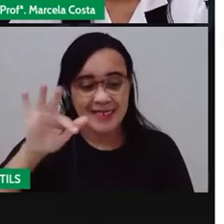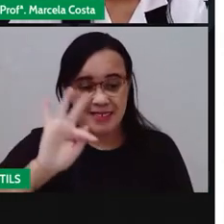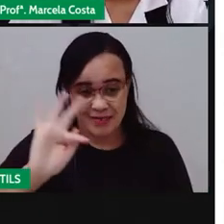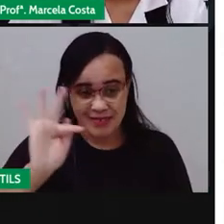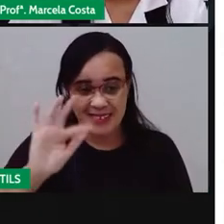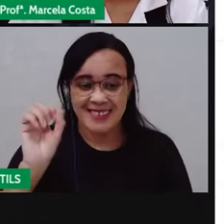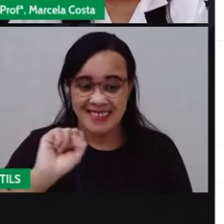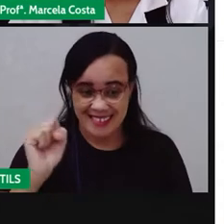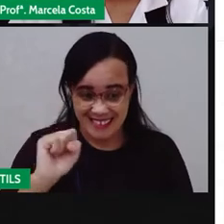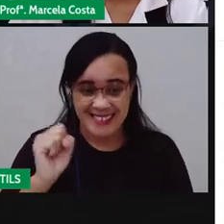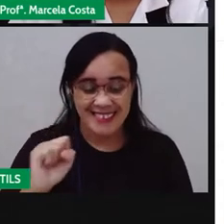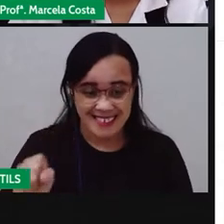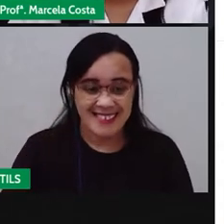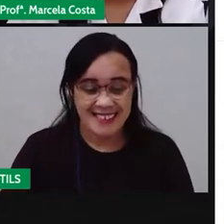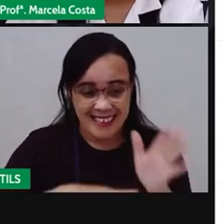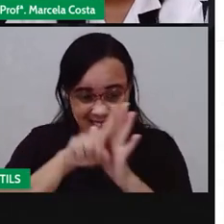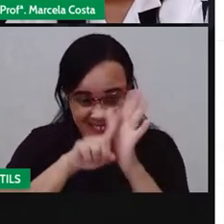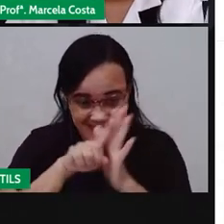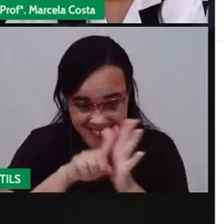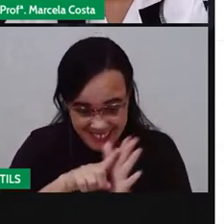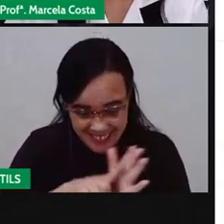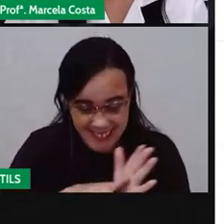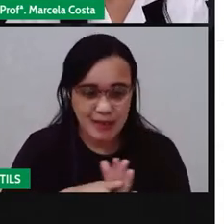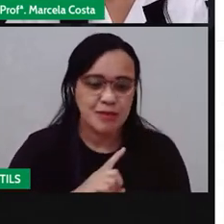Eu vou pesquisar aqui agora.